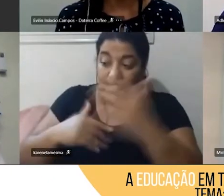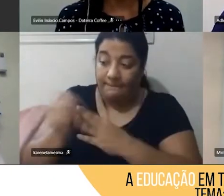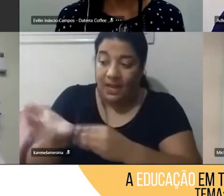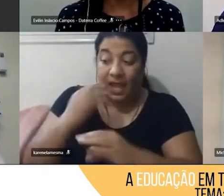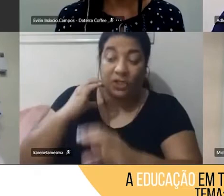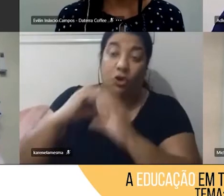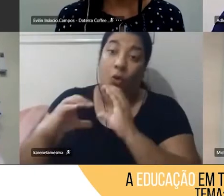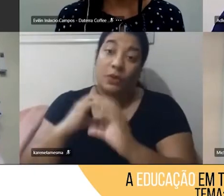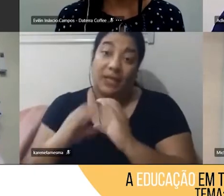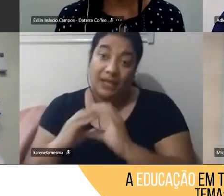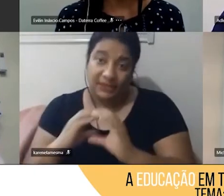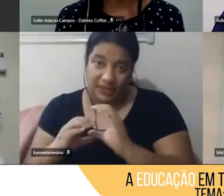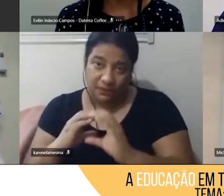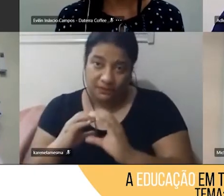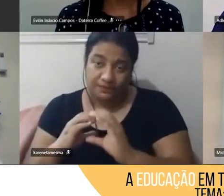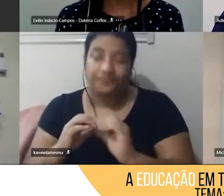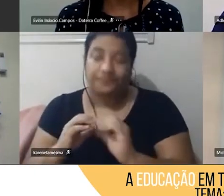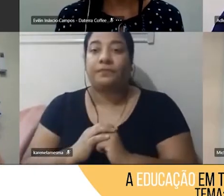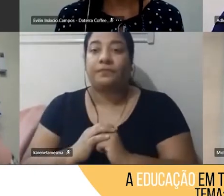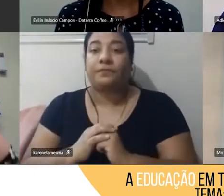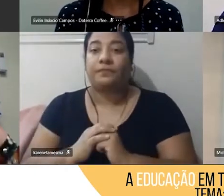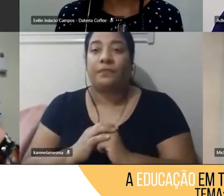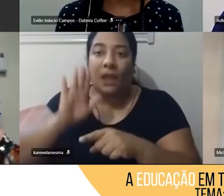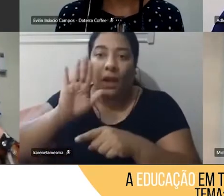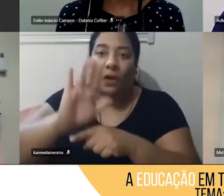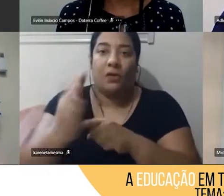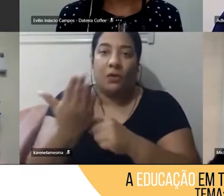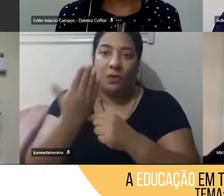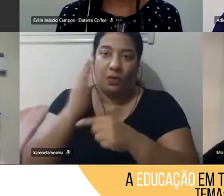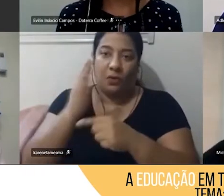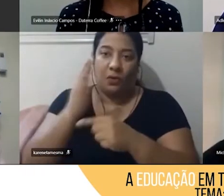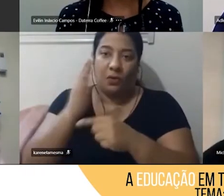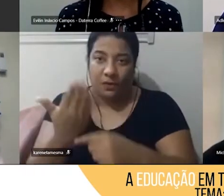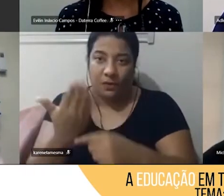A cooperação, então, esse é um exercício